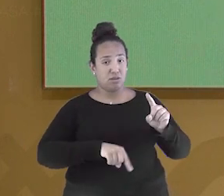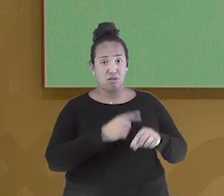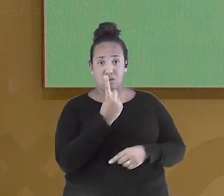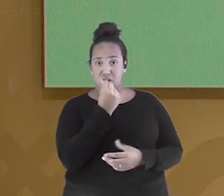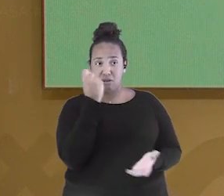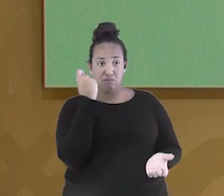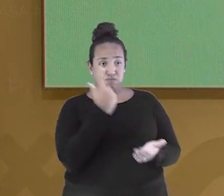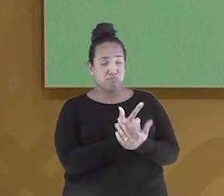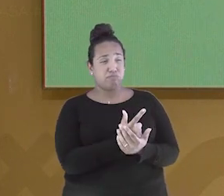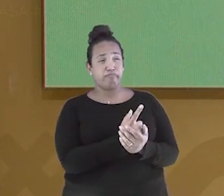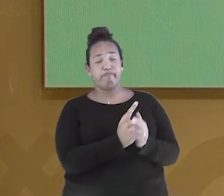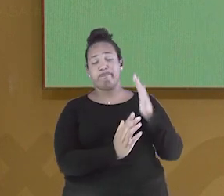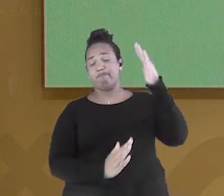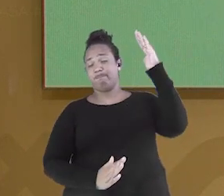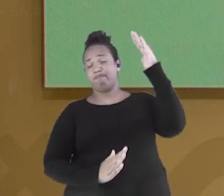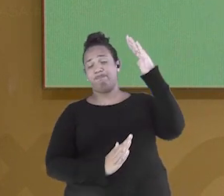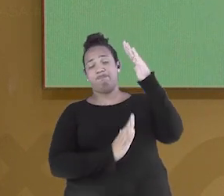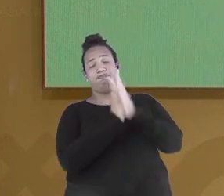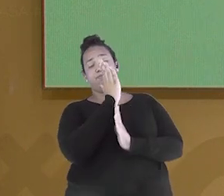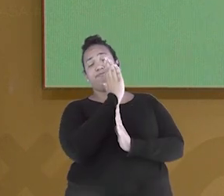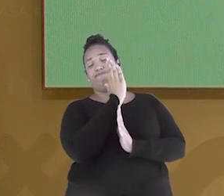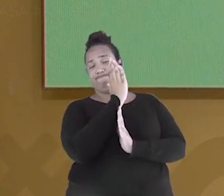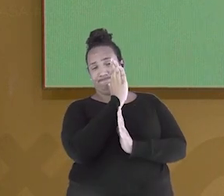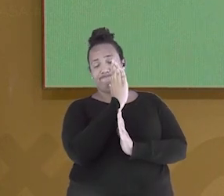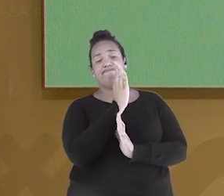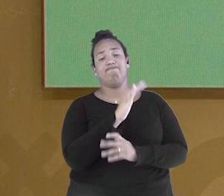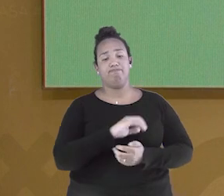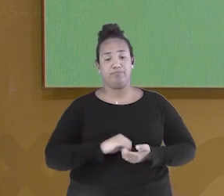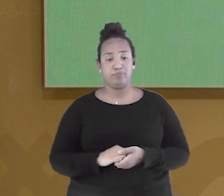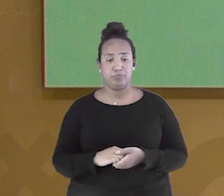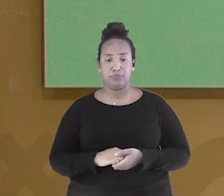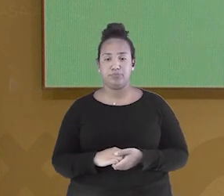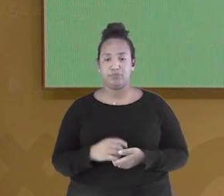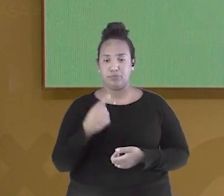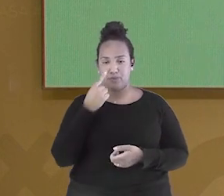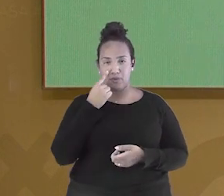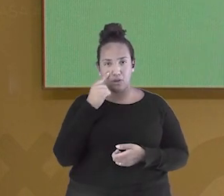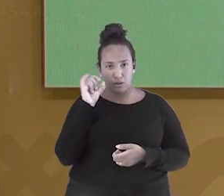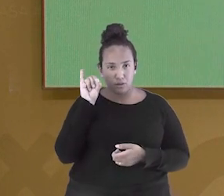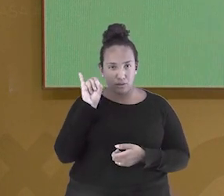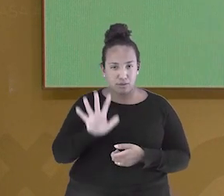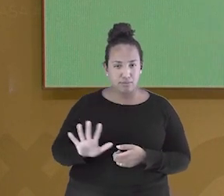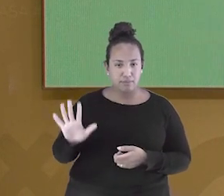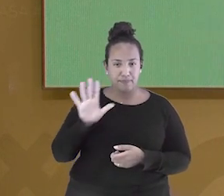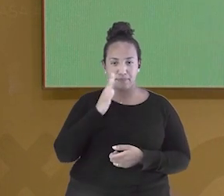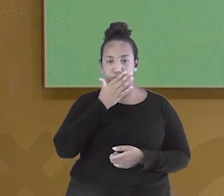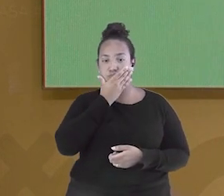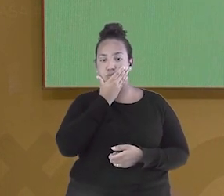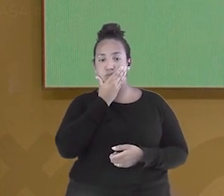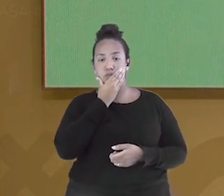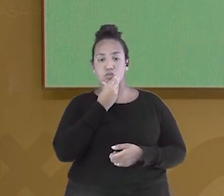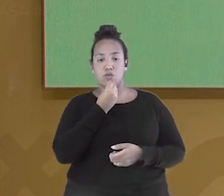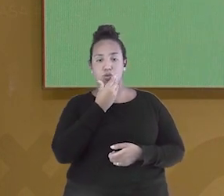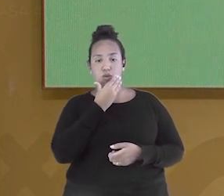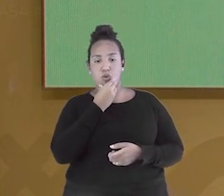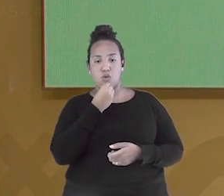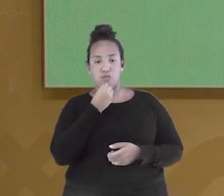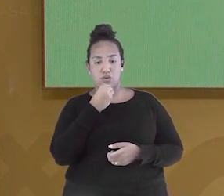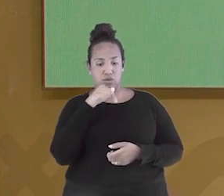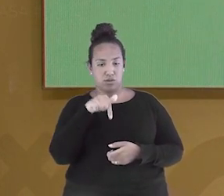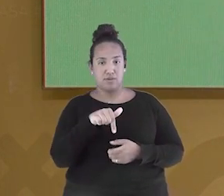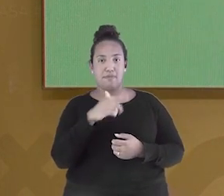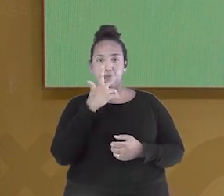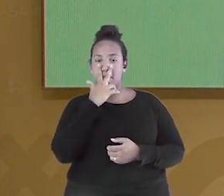do ensilhamento fosse um grande fracasso. Dá para a ver nessa imagem um homem sendo ensilhado. Ele vai representar os corpos